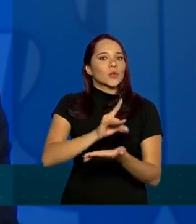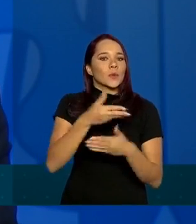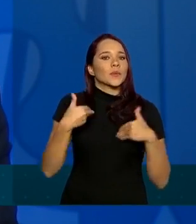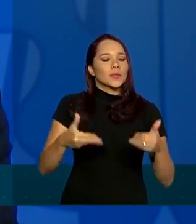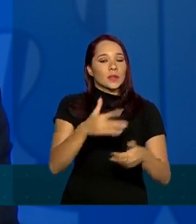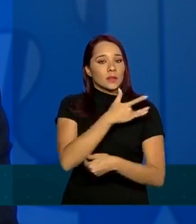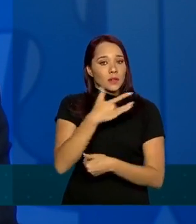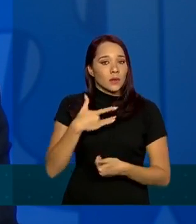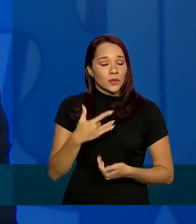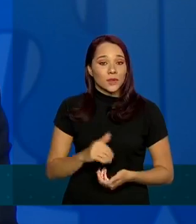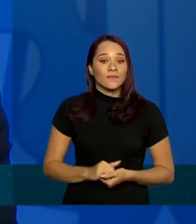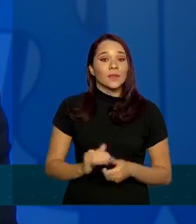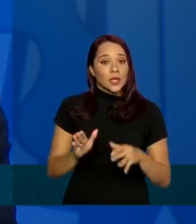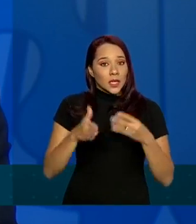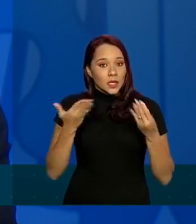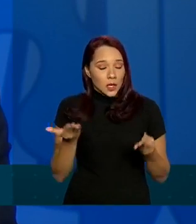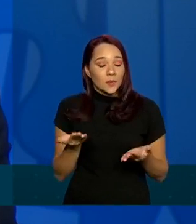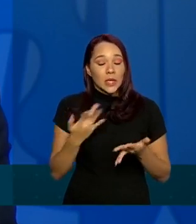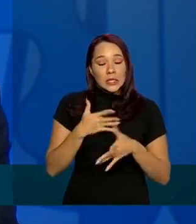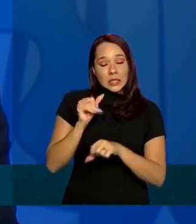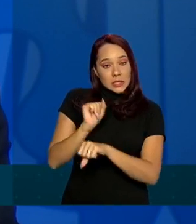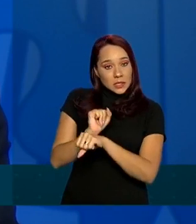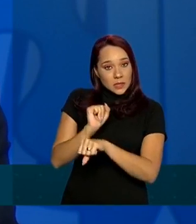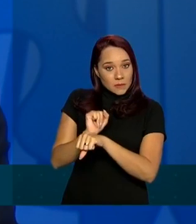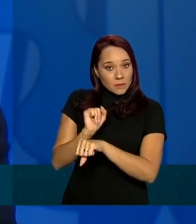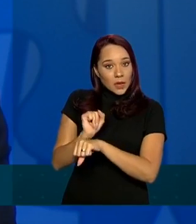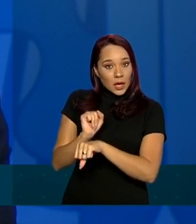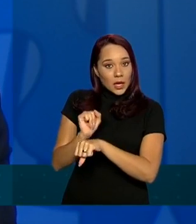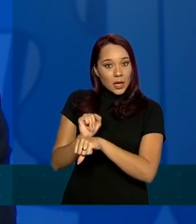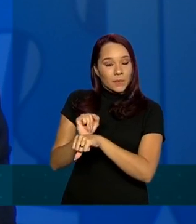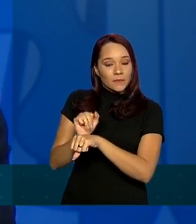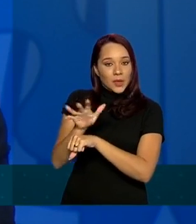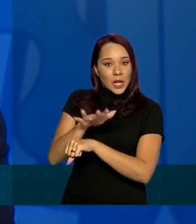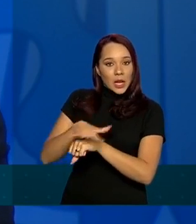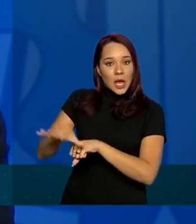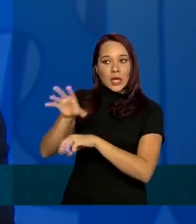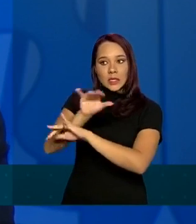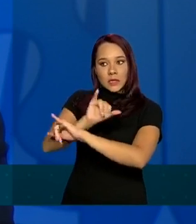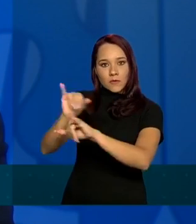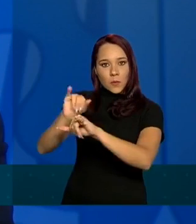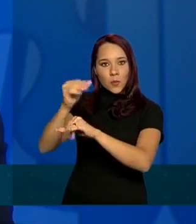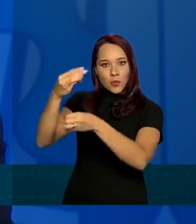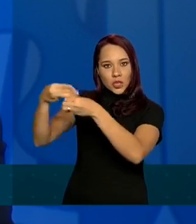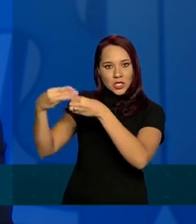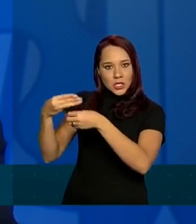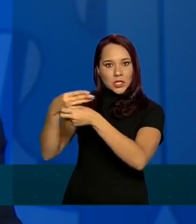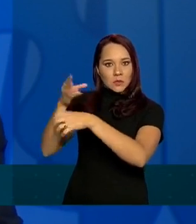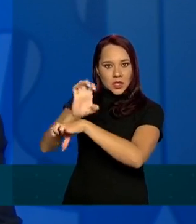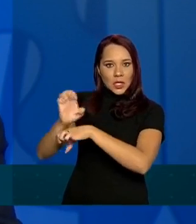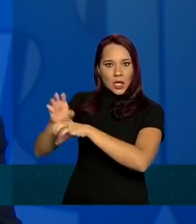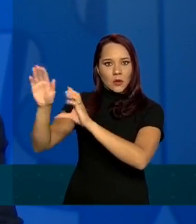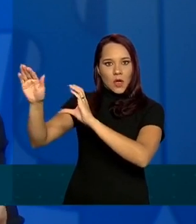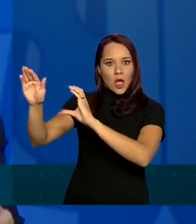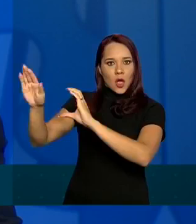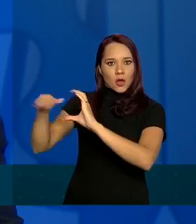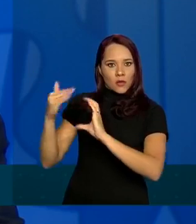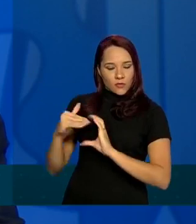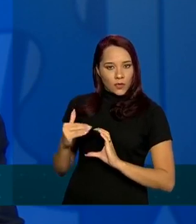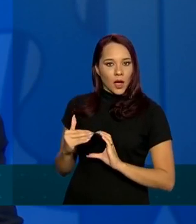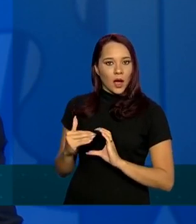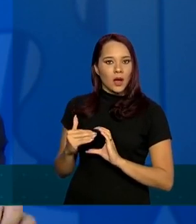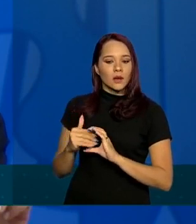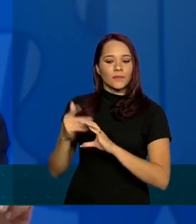Saúde então nós aguardamos o envio das informações que são produzidas na ponta no